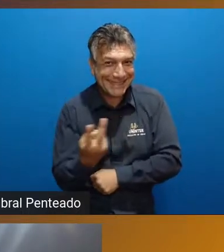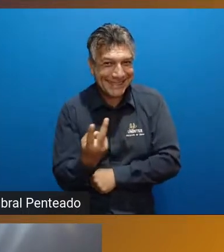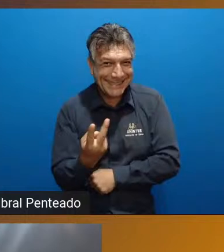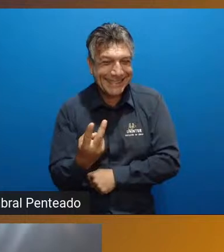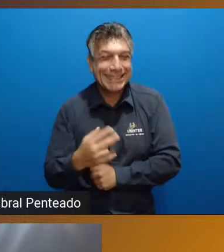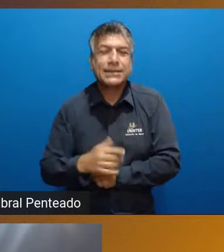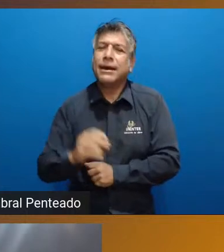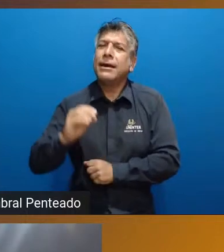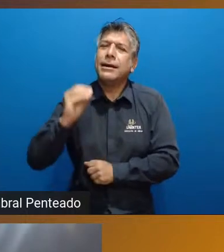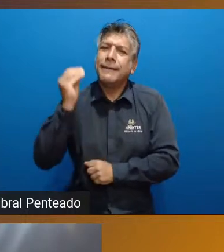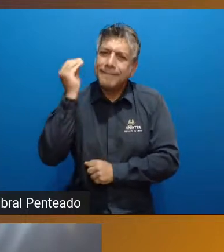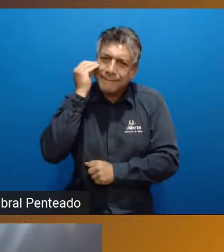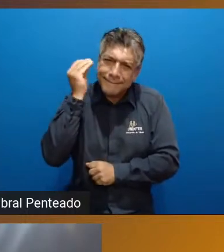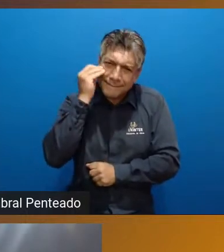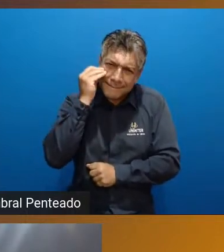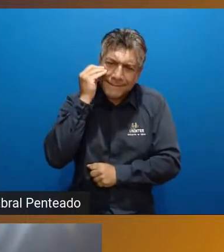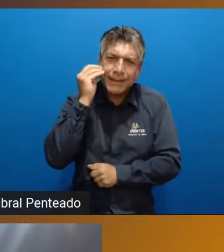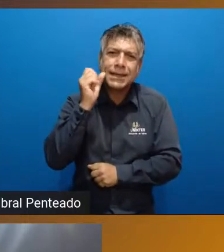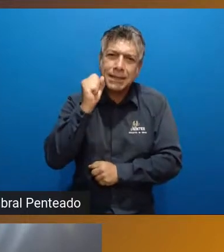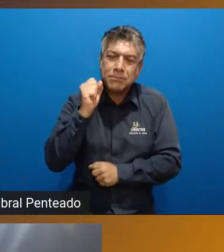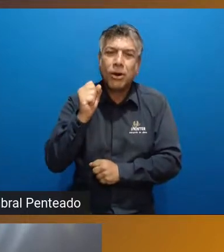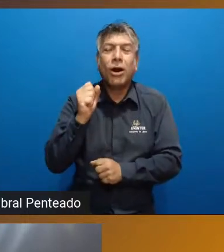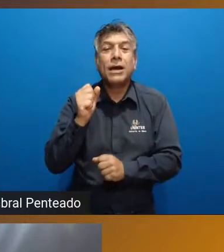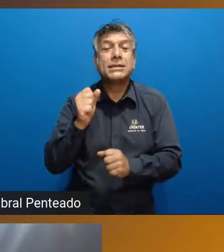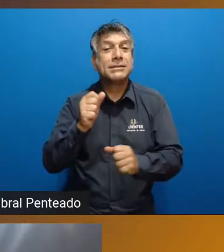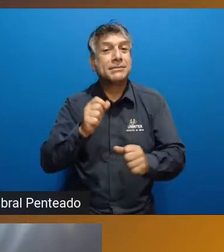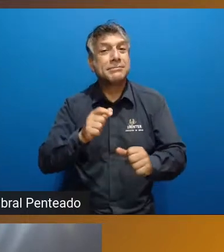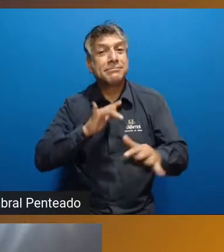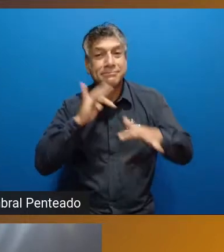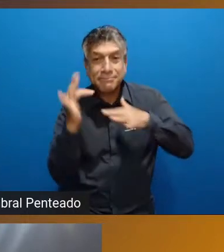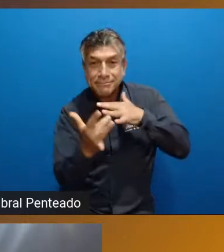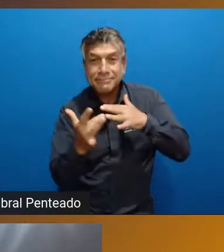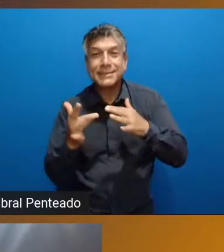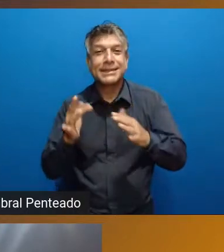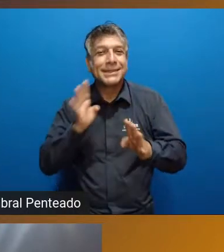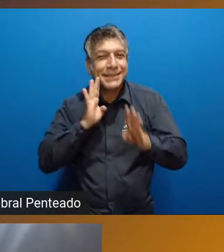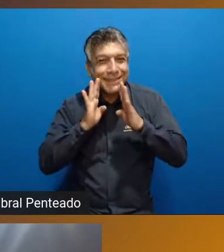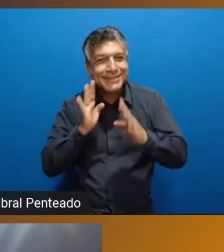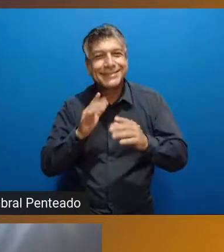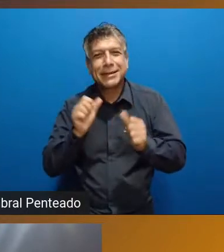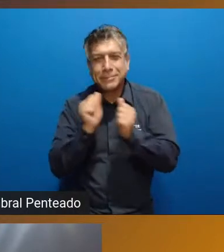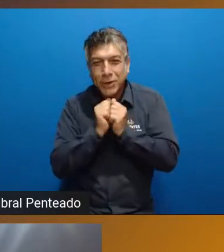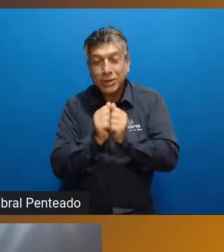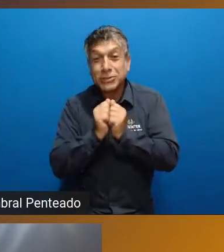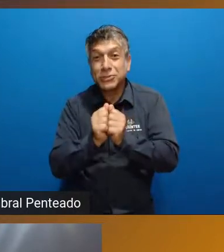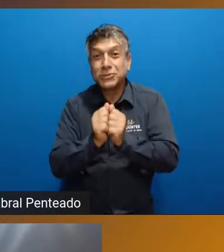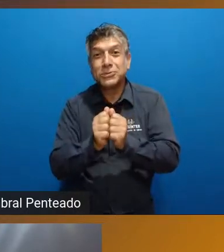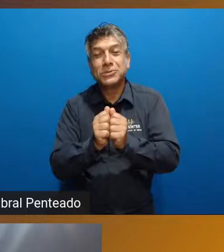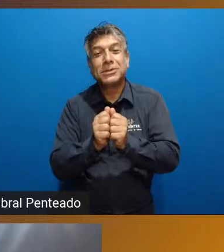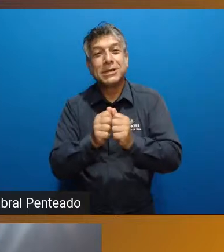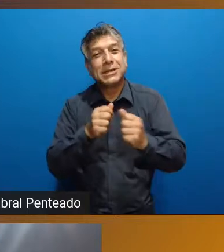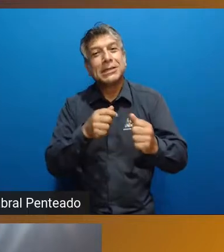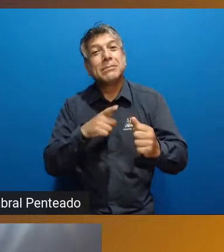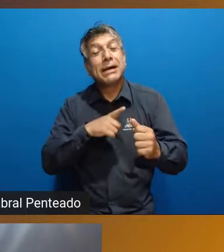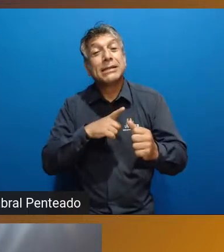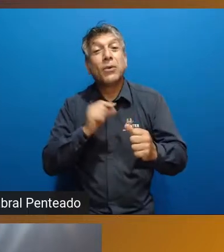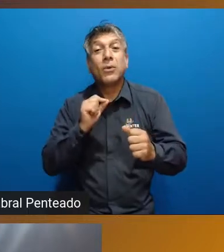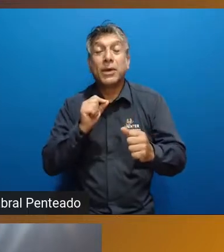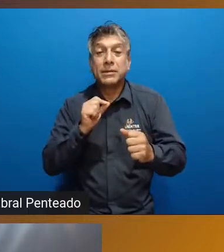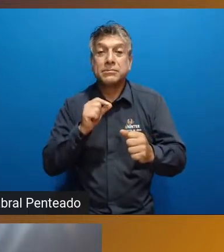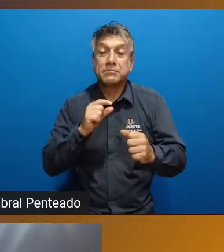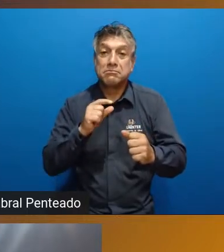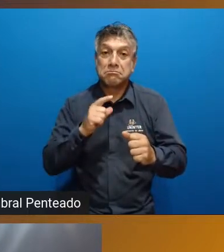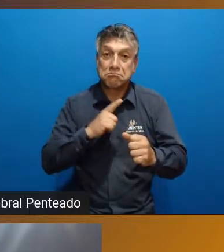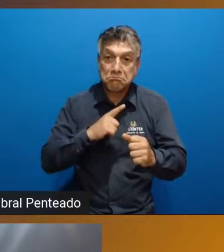aproveitem e continuem nos seguindo nas redes sociais. Os alunos que já estão nos sigam nas redes sociais. Nós temos ali